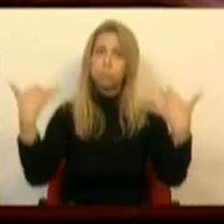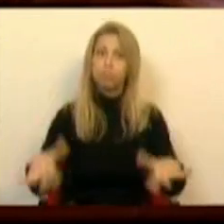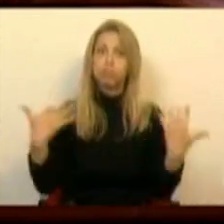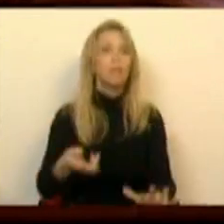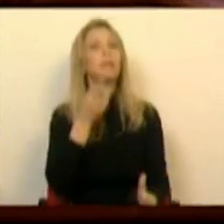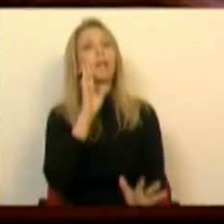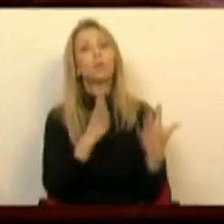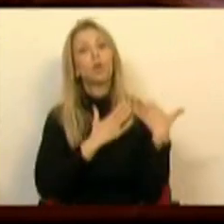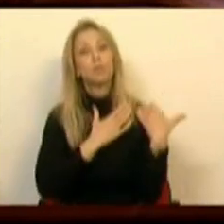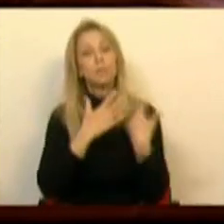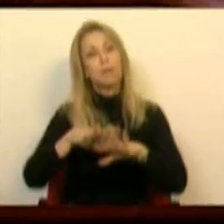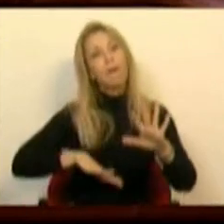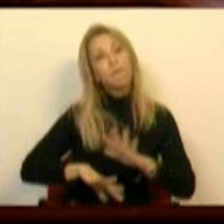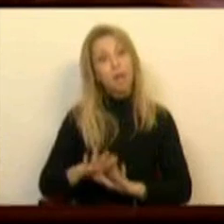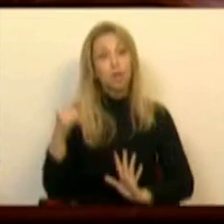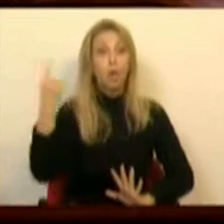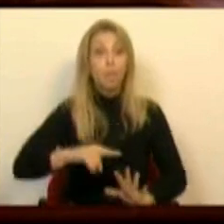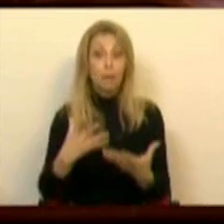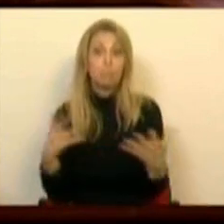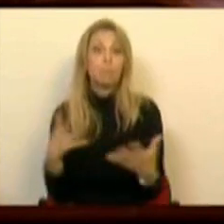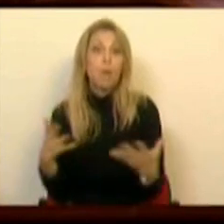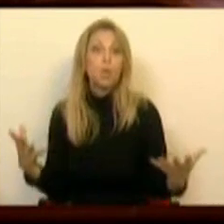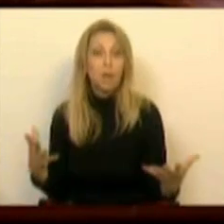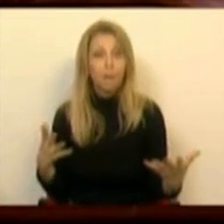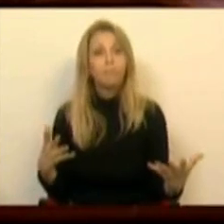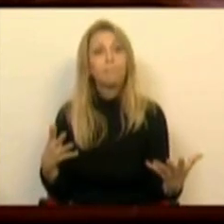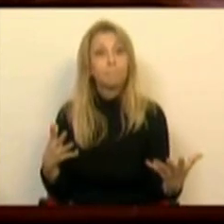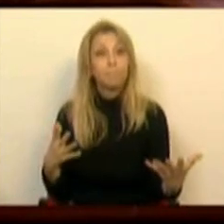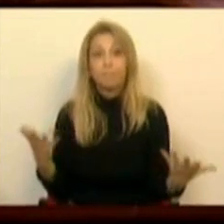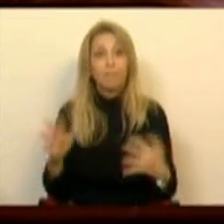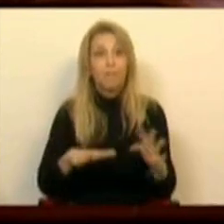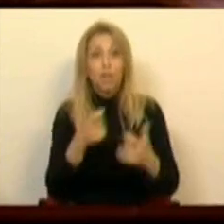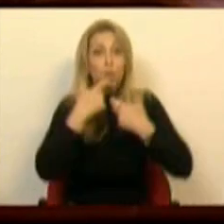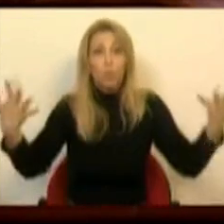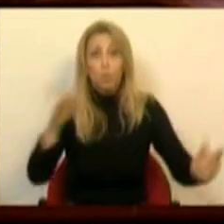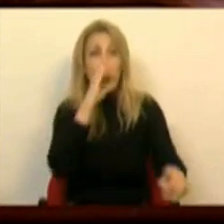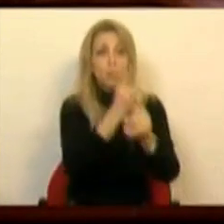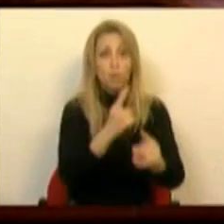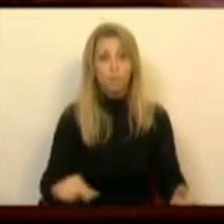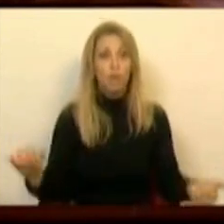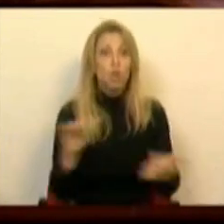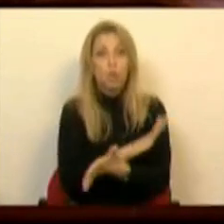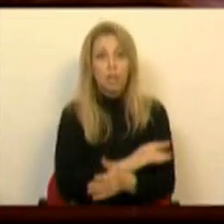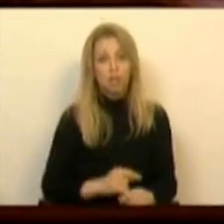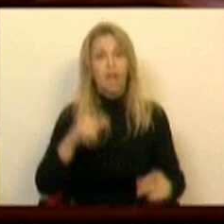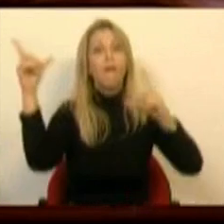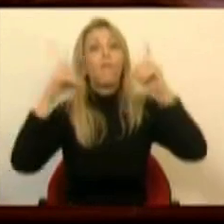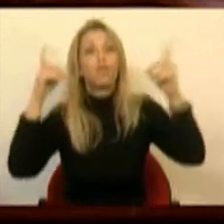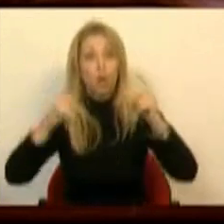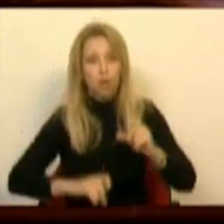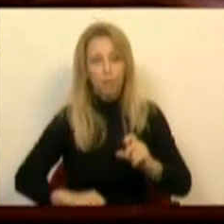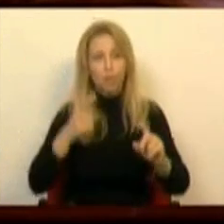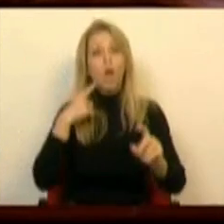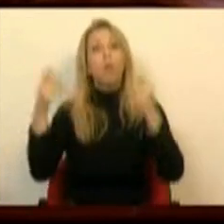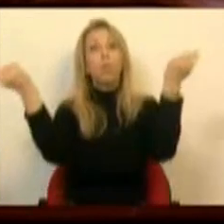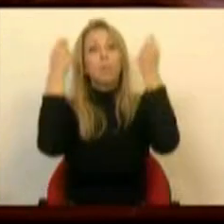responsáveis, obrigando-os, na maior parte dos casos, a ser tudo ao mesmo tempo, jornalistas, fotógrafos, engariadores de